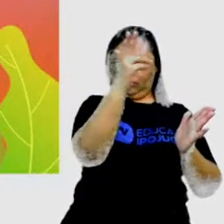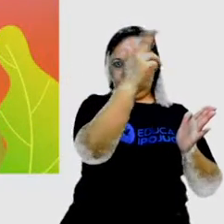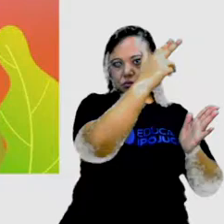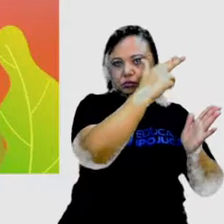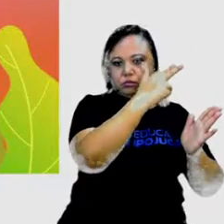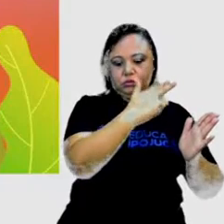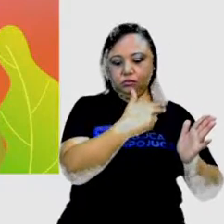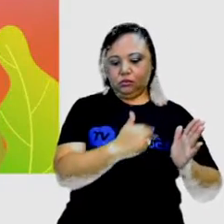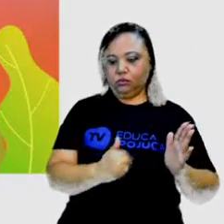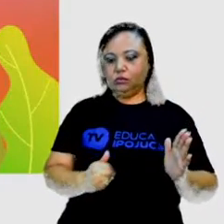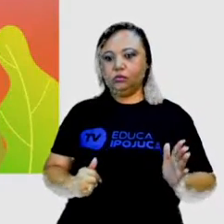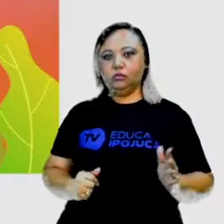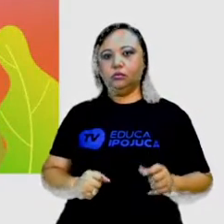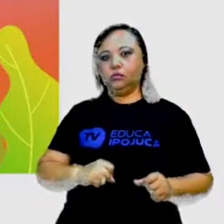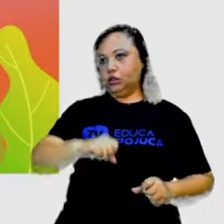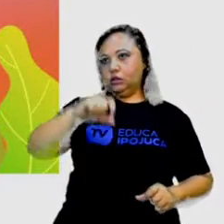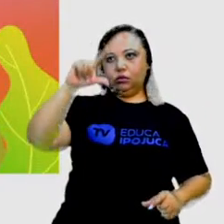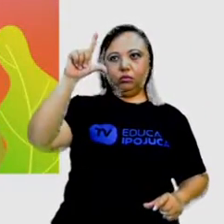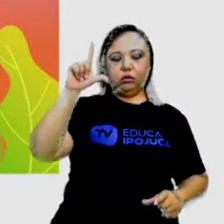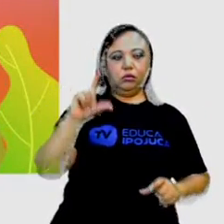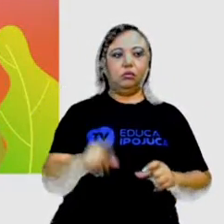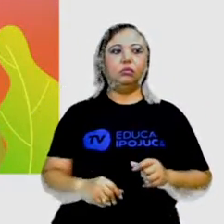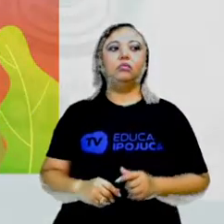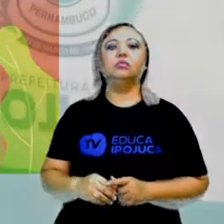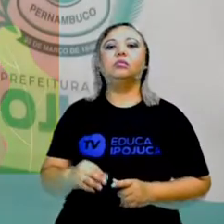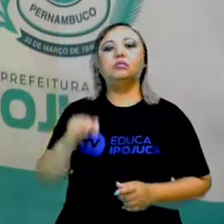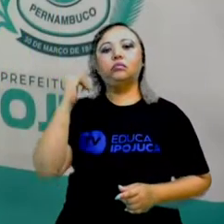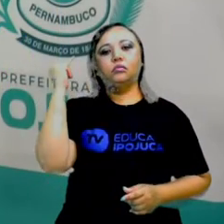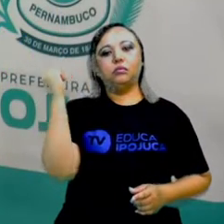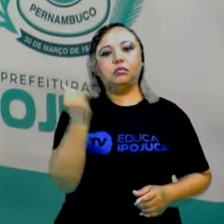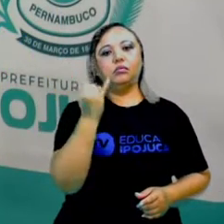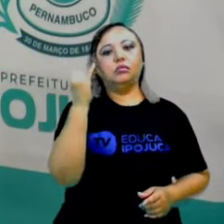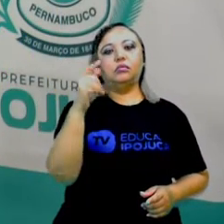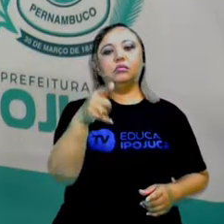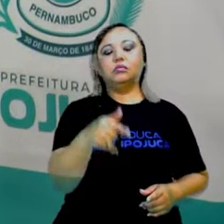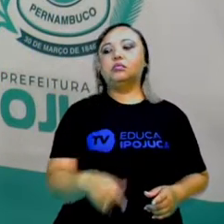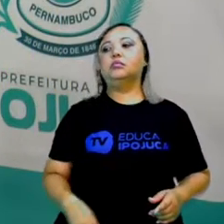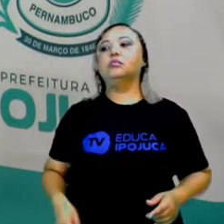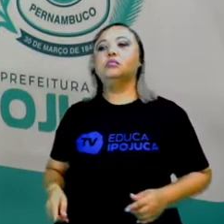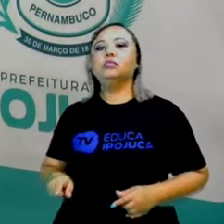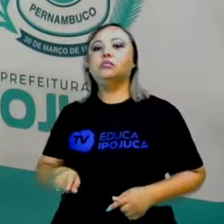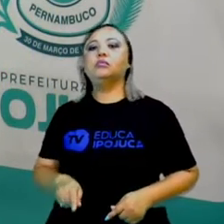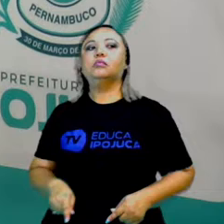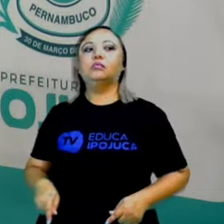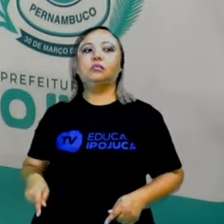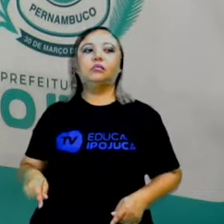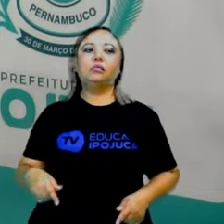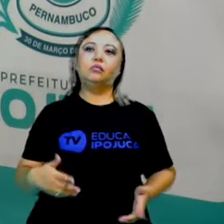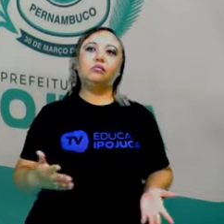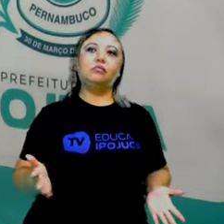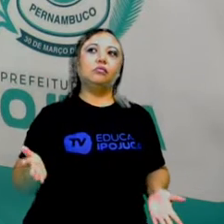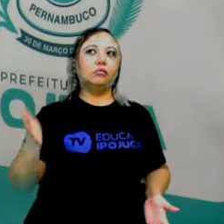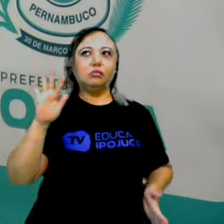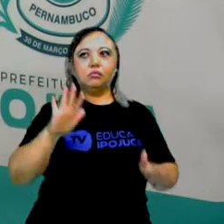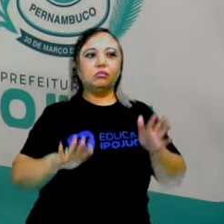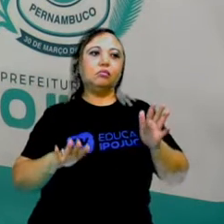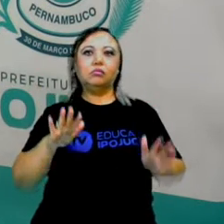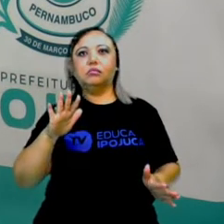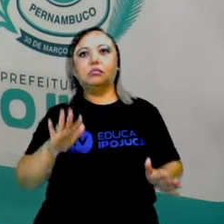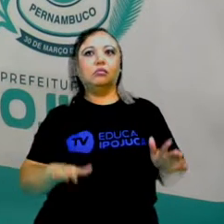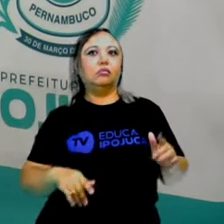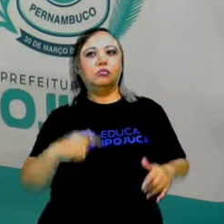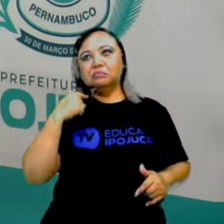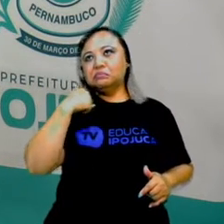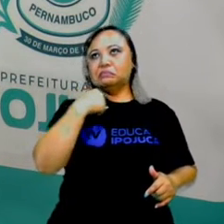o tamanho daquela arte. Isso é bastante importante. Às vezes a gente pensa que a gente, assim, a maioria das pessoas dizem assim,